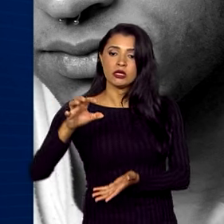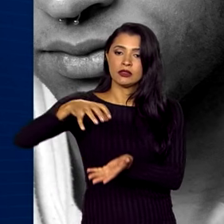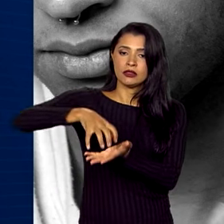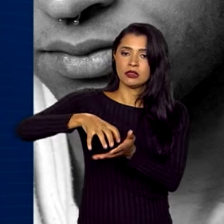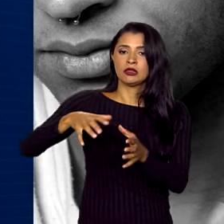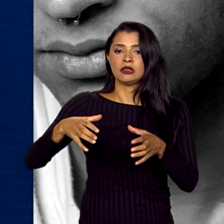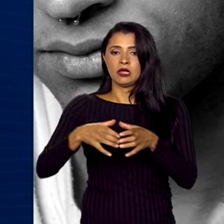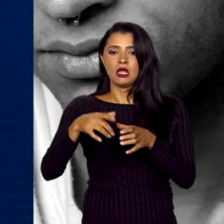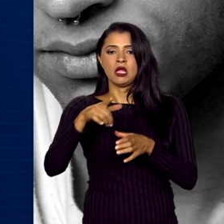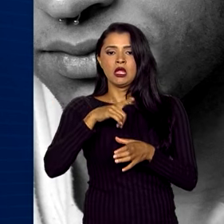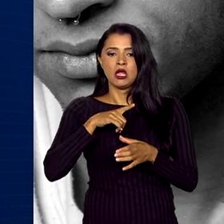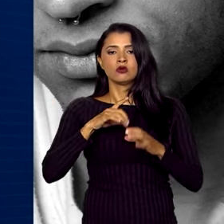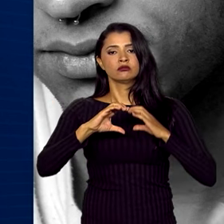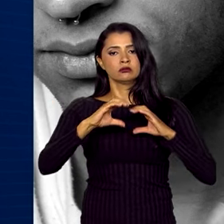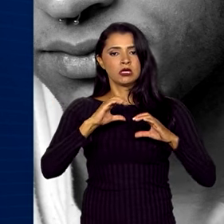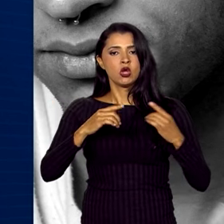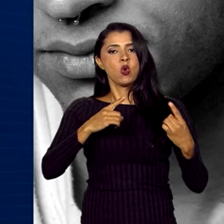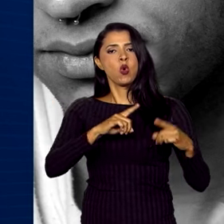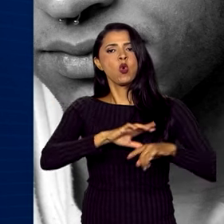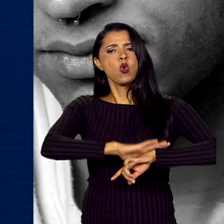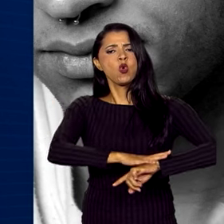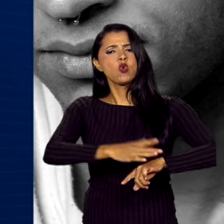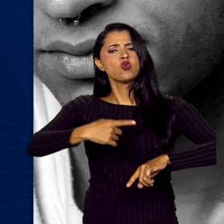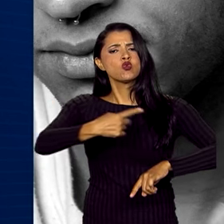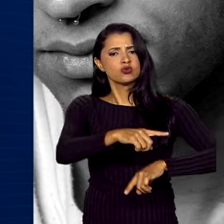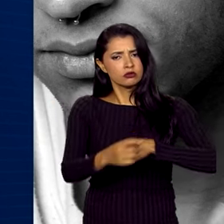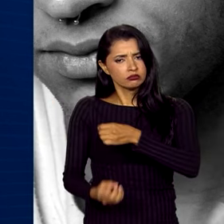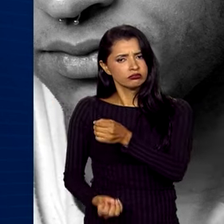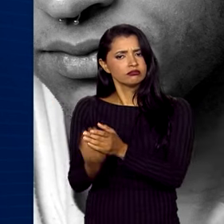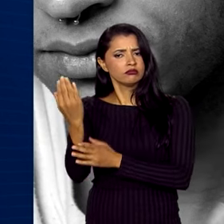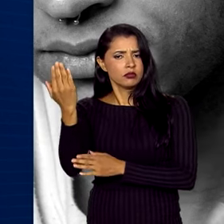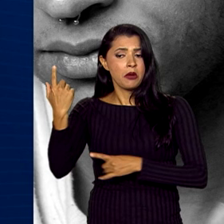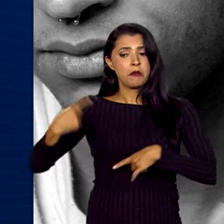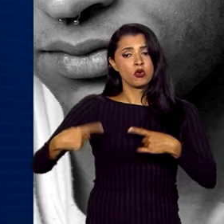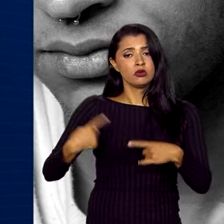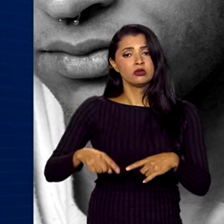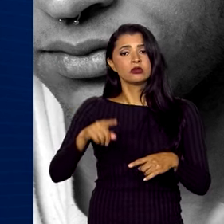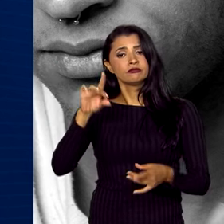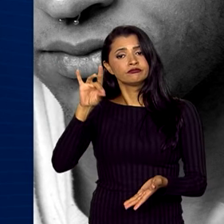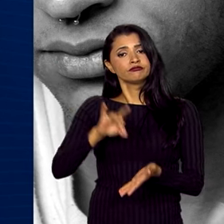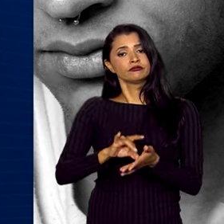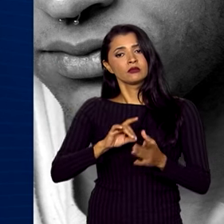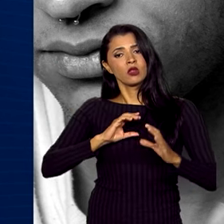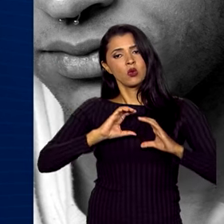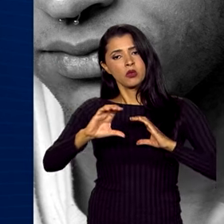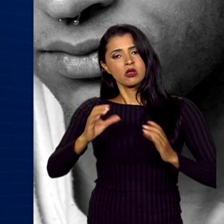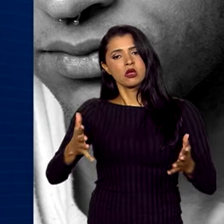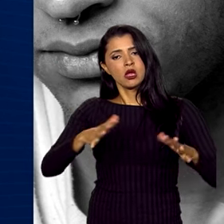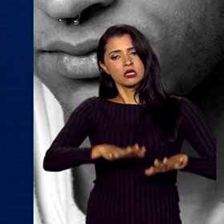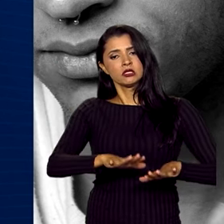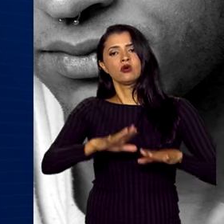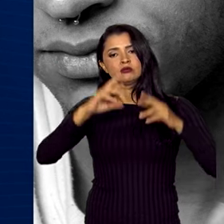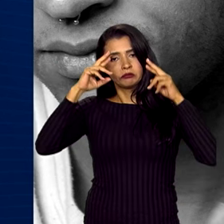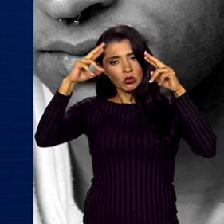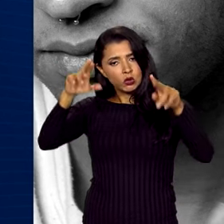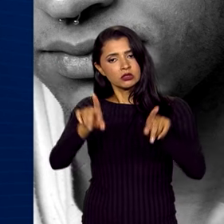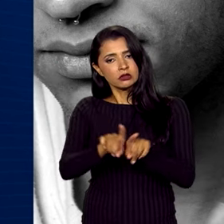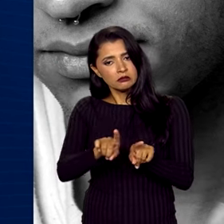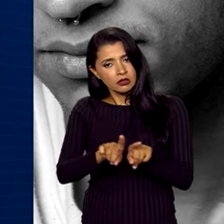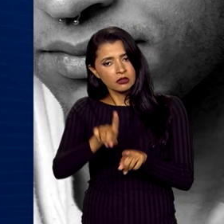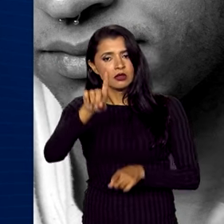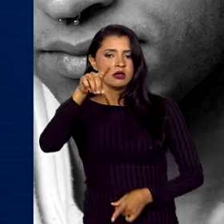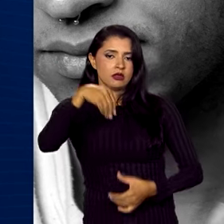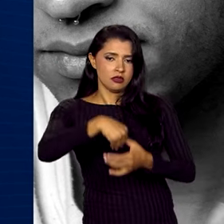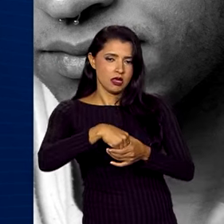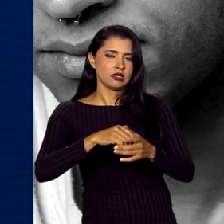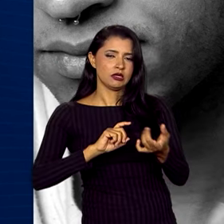Antirracista, que será responsável por criar políticas para uma comunicação mais inclusiva e respeitosa dentro da